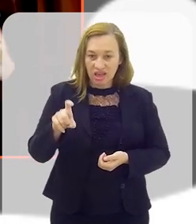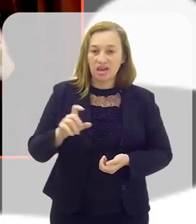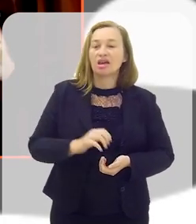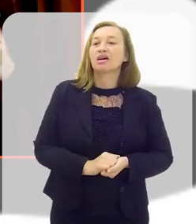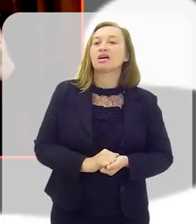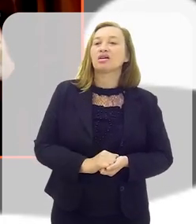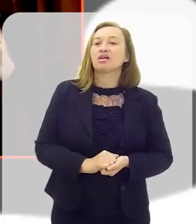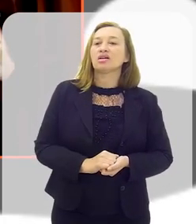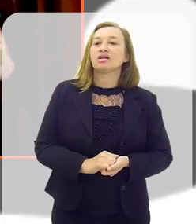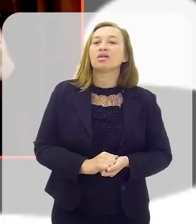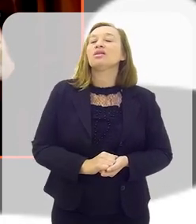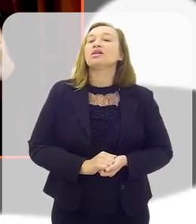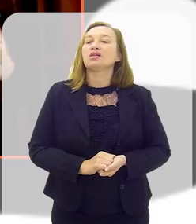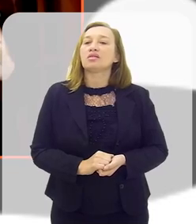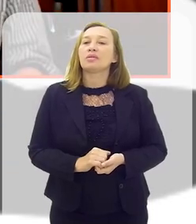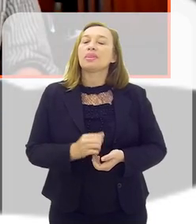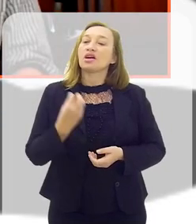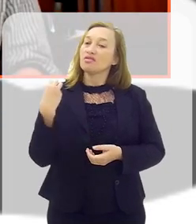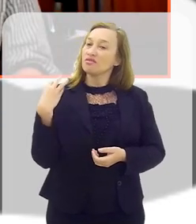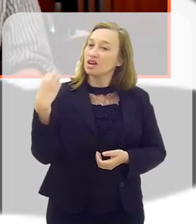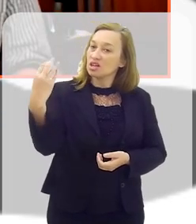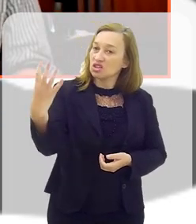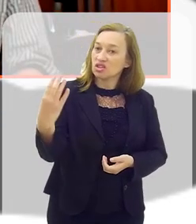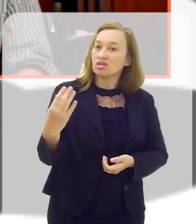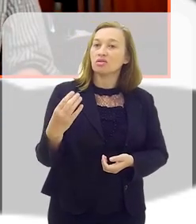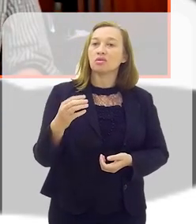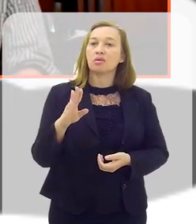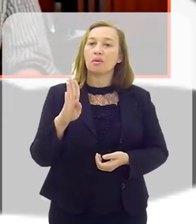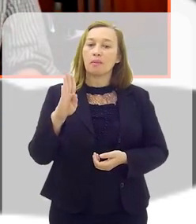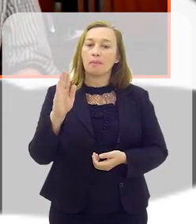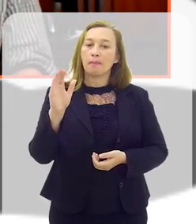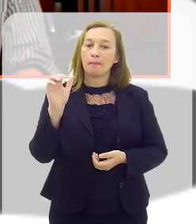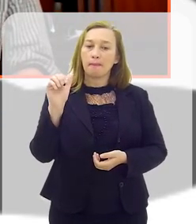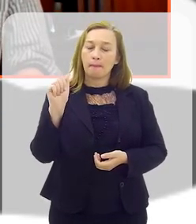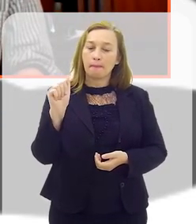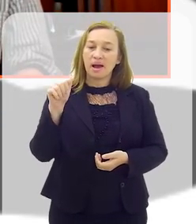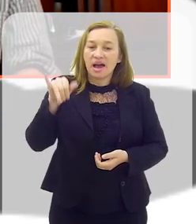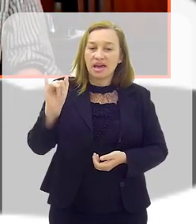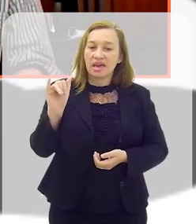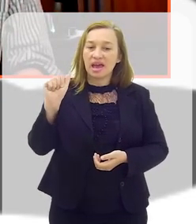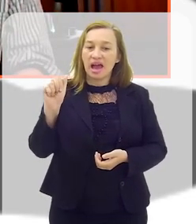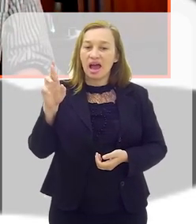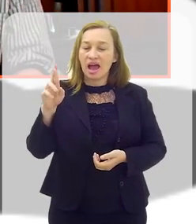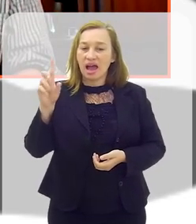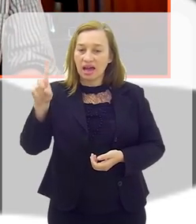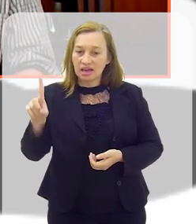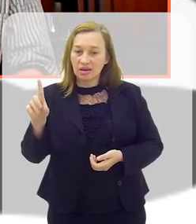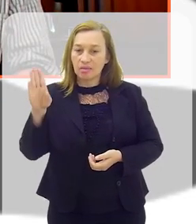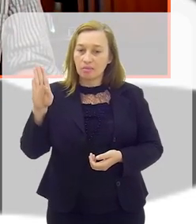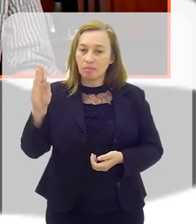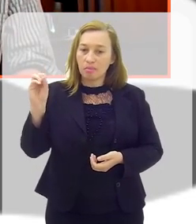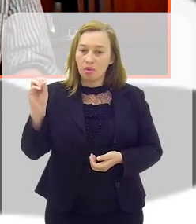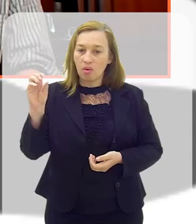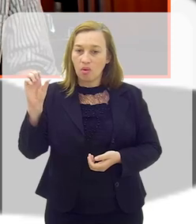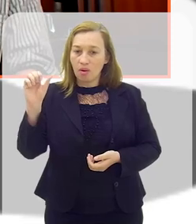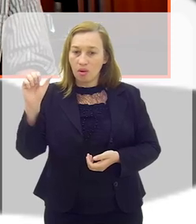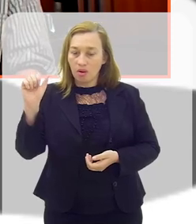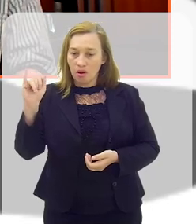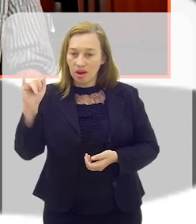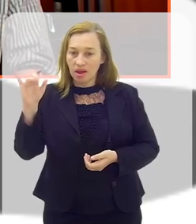Então é o Baiar Boatê, Embaixadores do Rio, Viajando com Baiar Boatê? E Dicas de Viagem com Baiar Boatê.